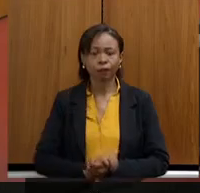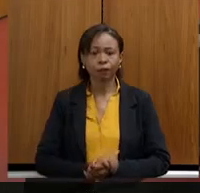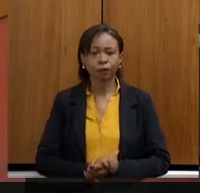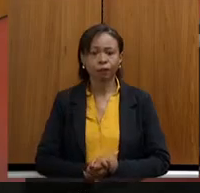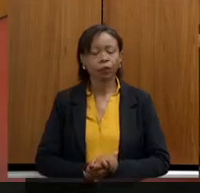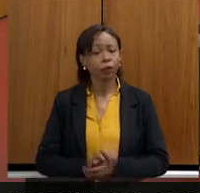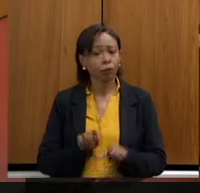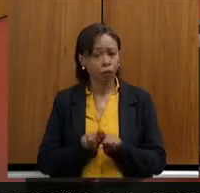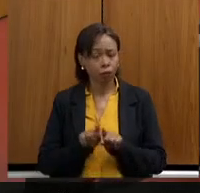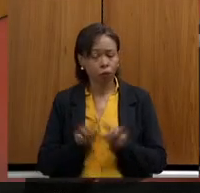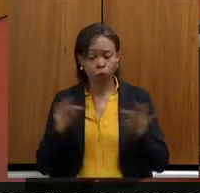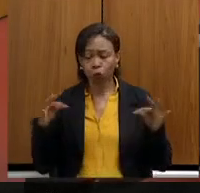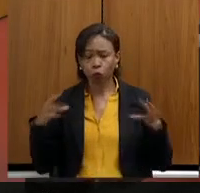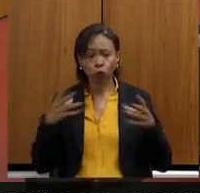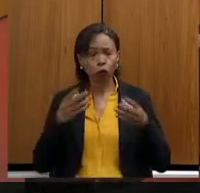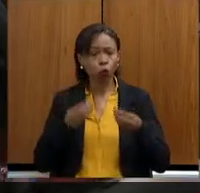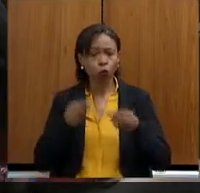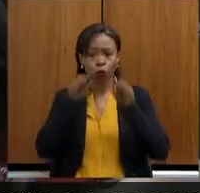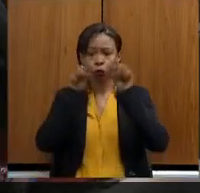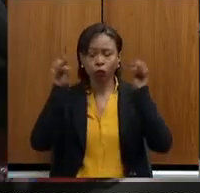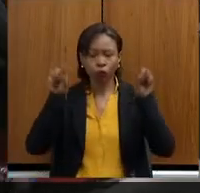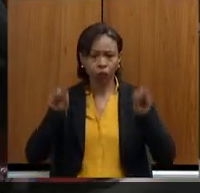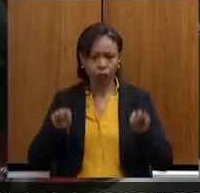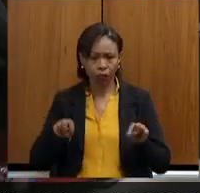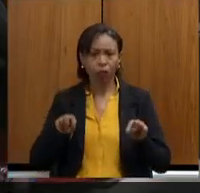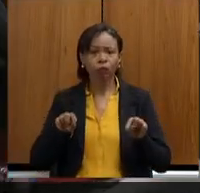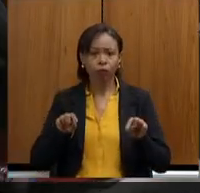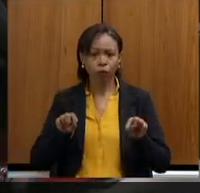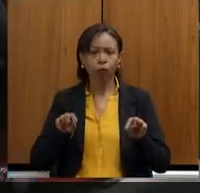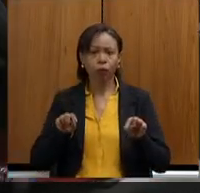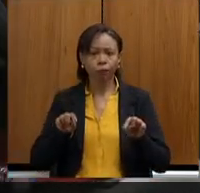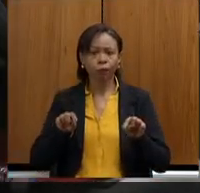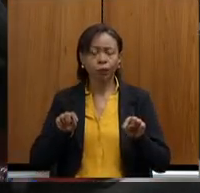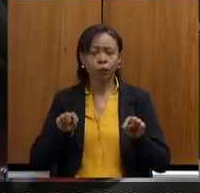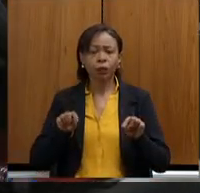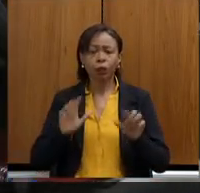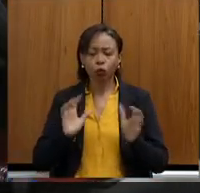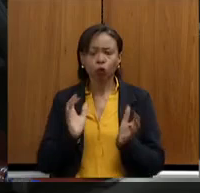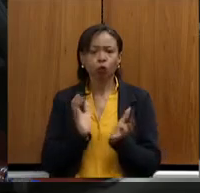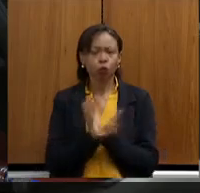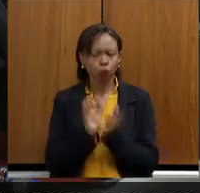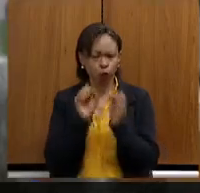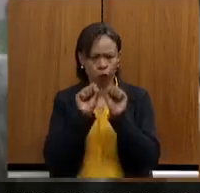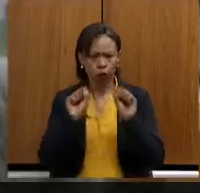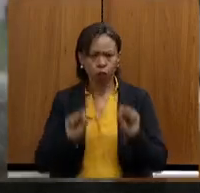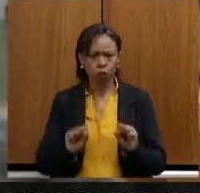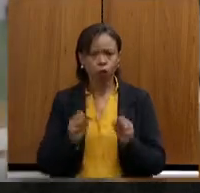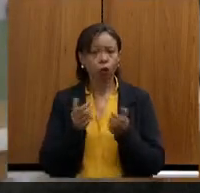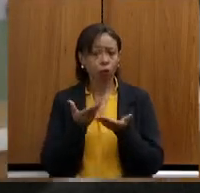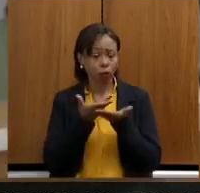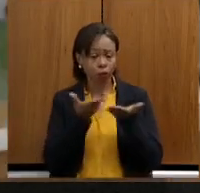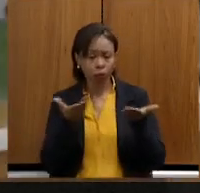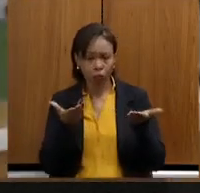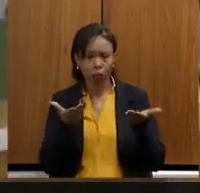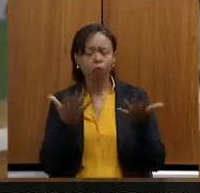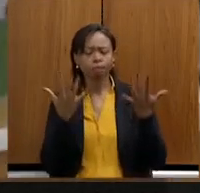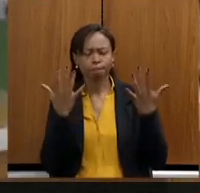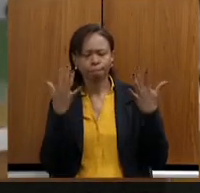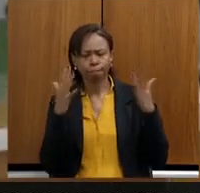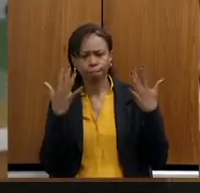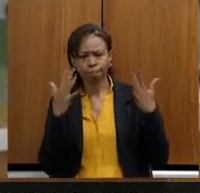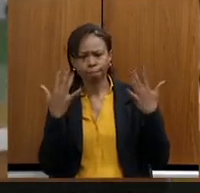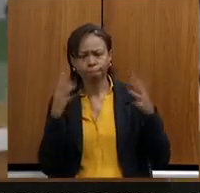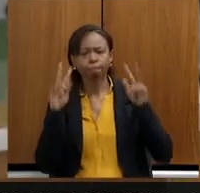funcionários do sistema, dizer que vocês têm o nosso aplauso, o nosso